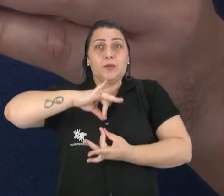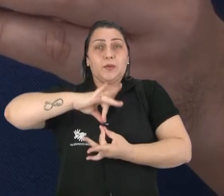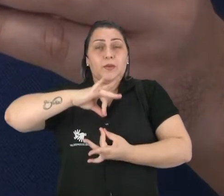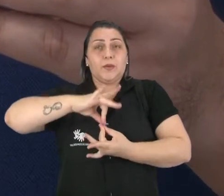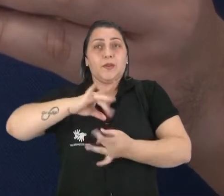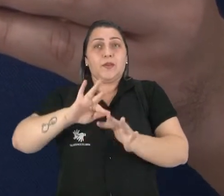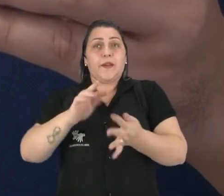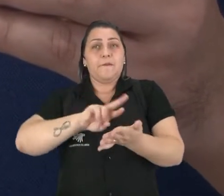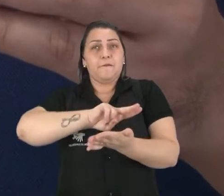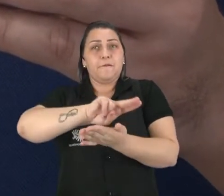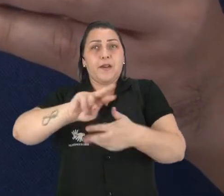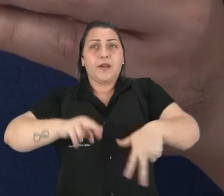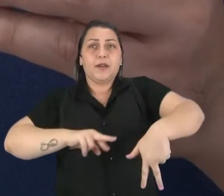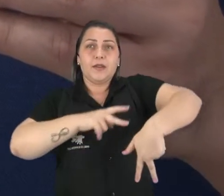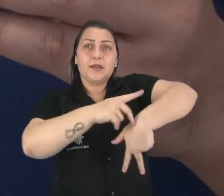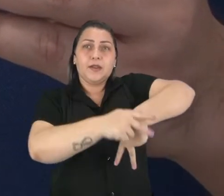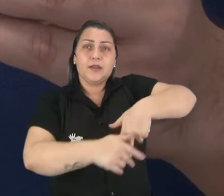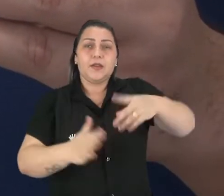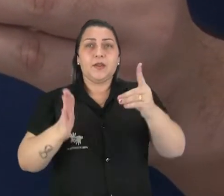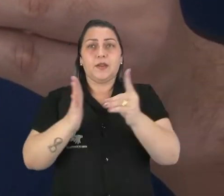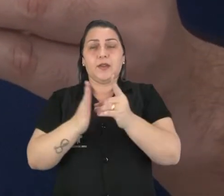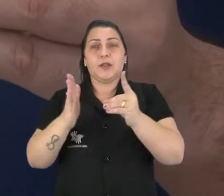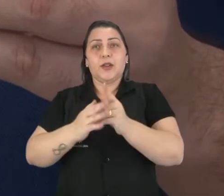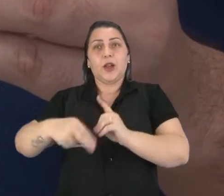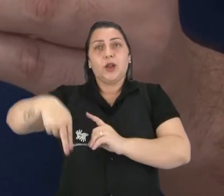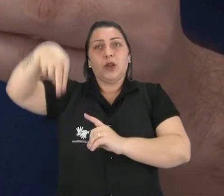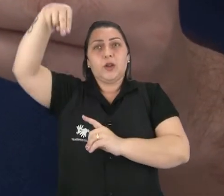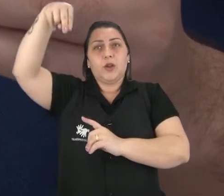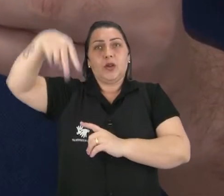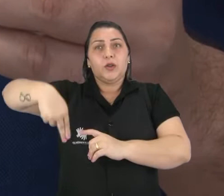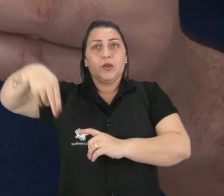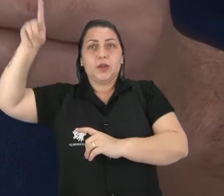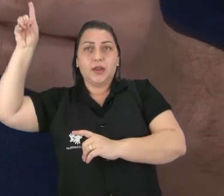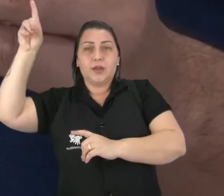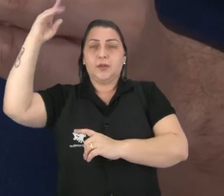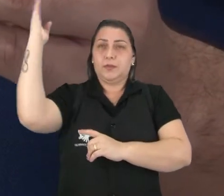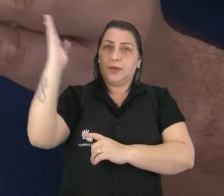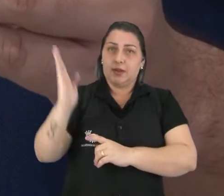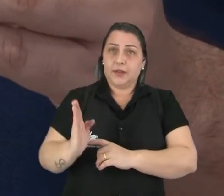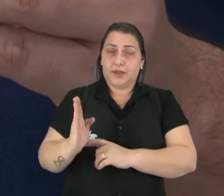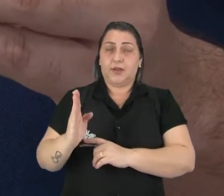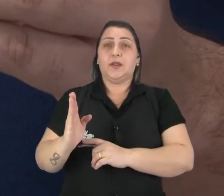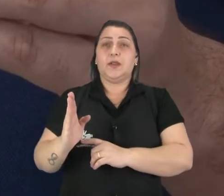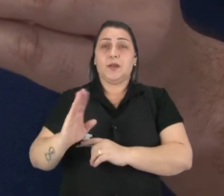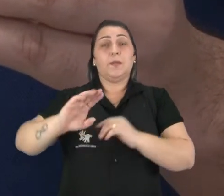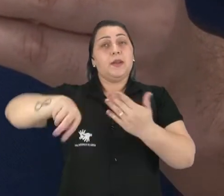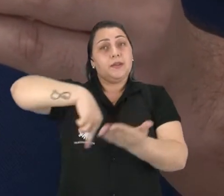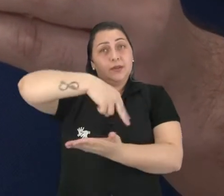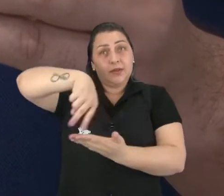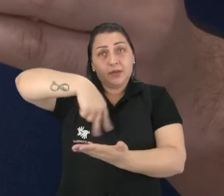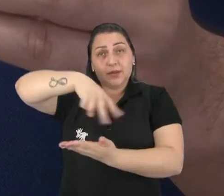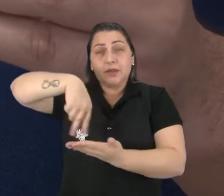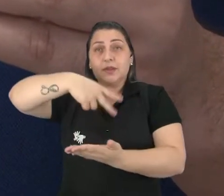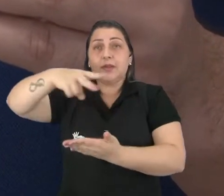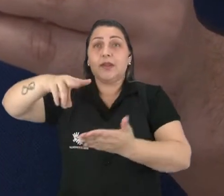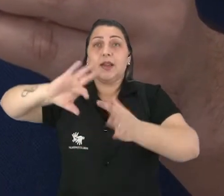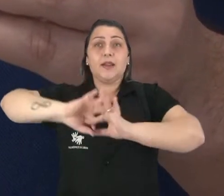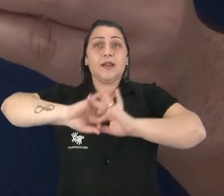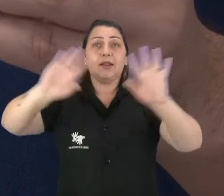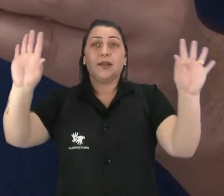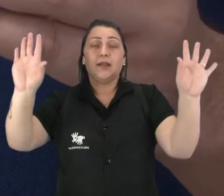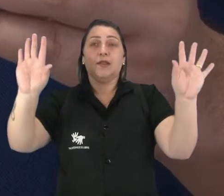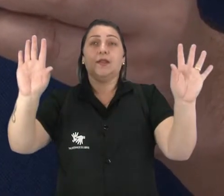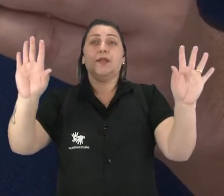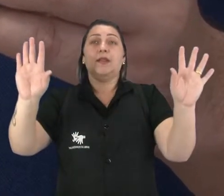comum a várias etnias indígenas das regiões norte e nordeste do Brasil. Trata-se de uma dança ao ar livre,